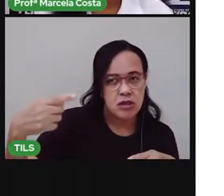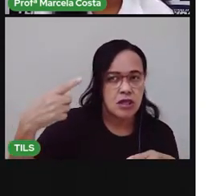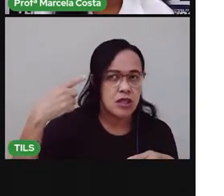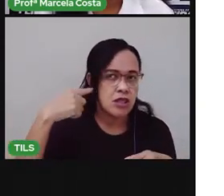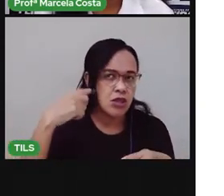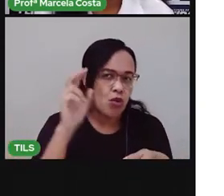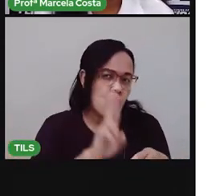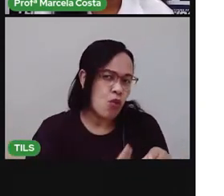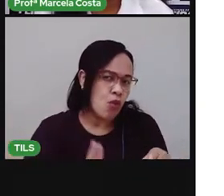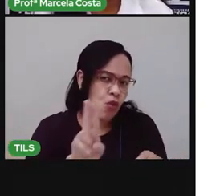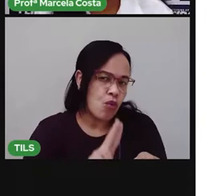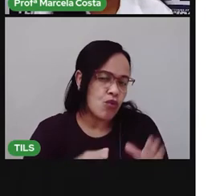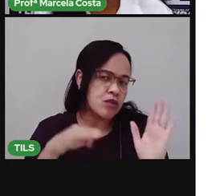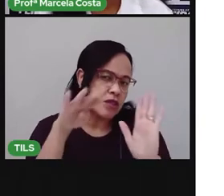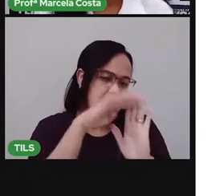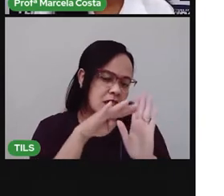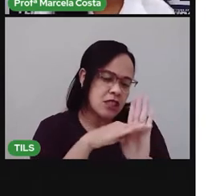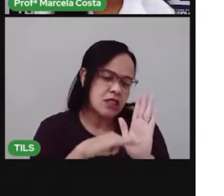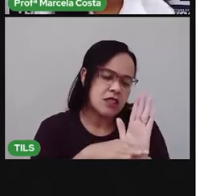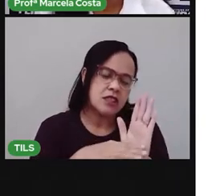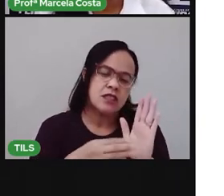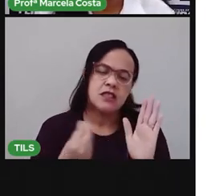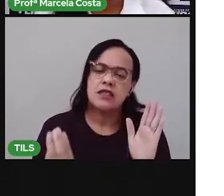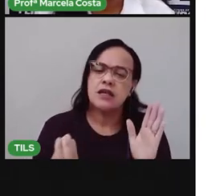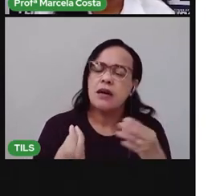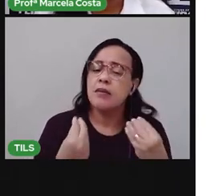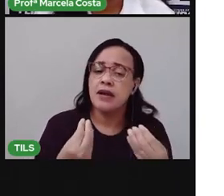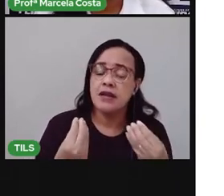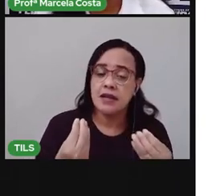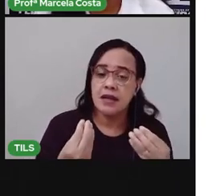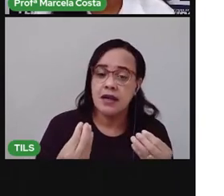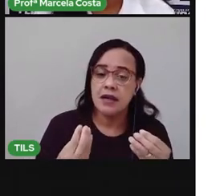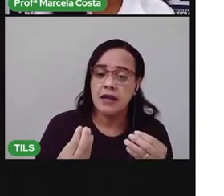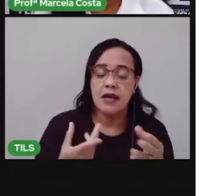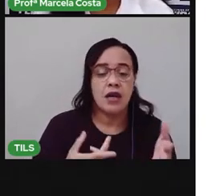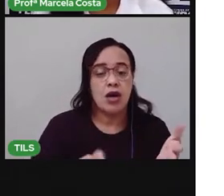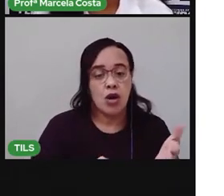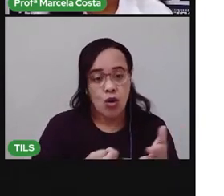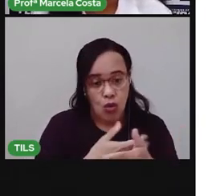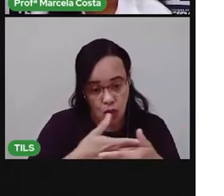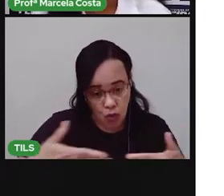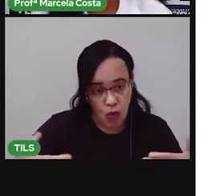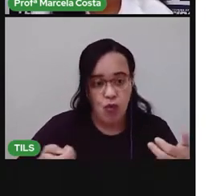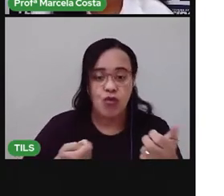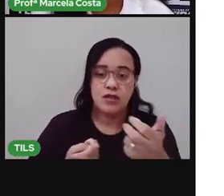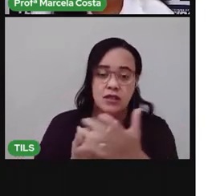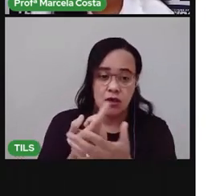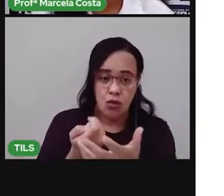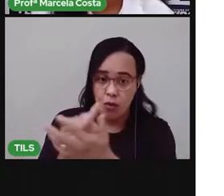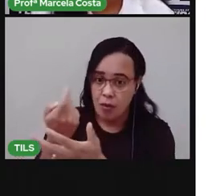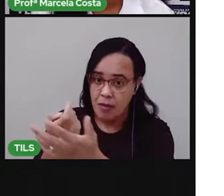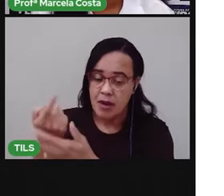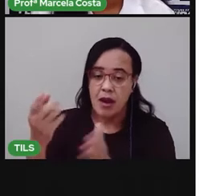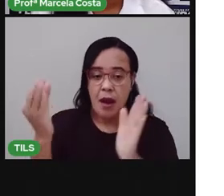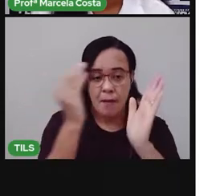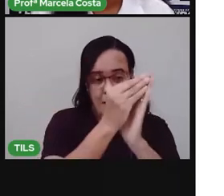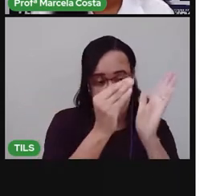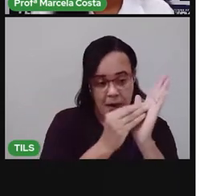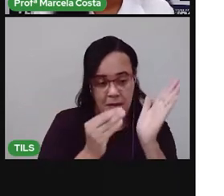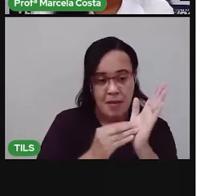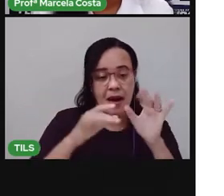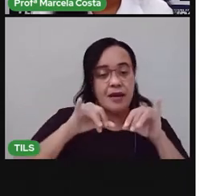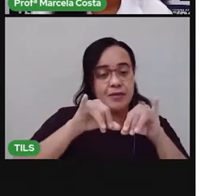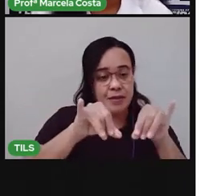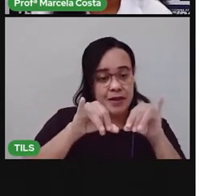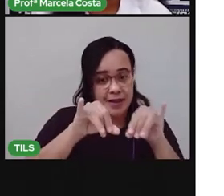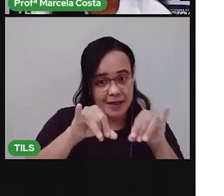para fazer uma lista de compras, então, a gente coloca ali nos produtos que a gente vai comprar no supermercado. A gente